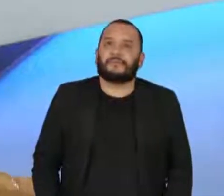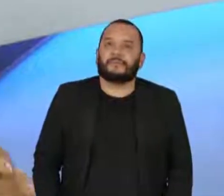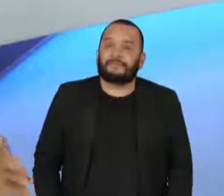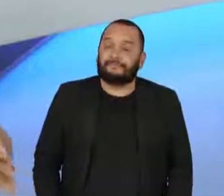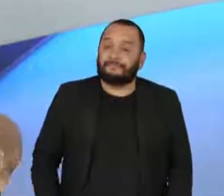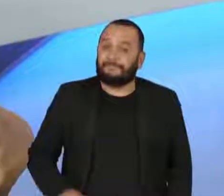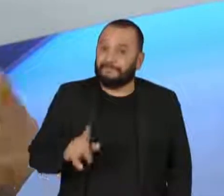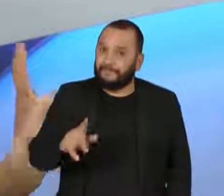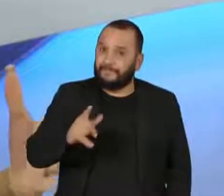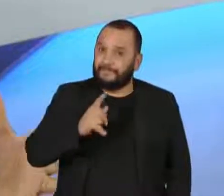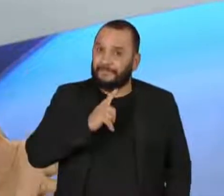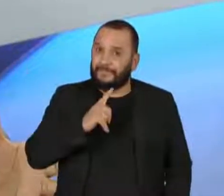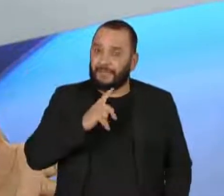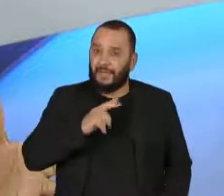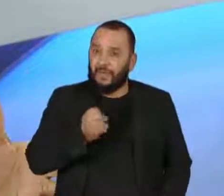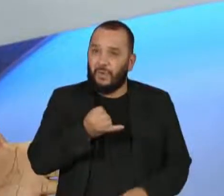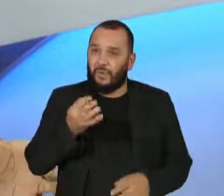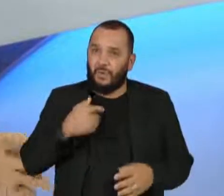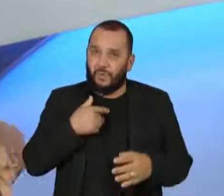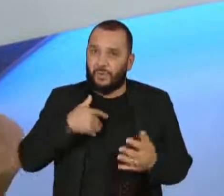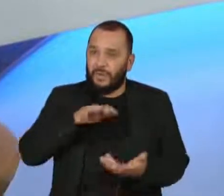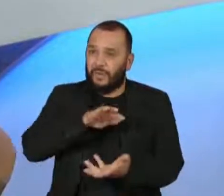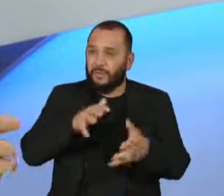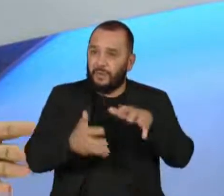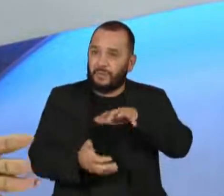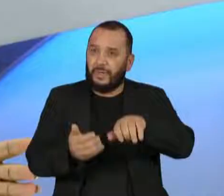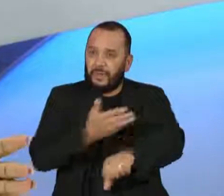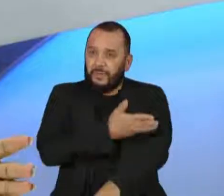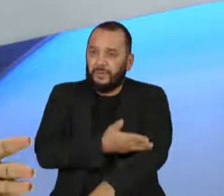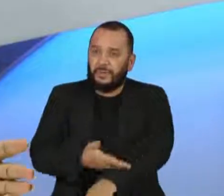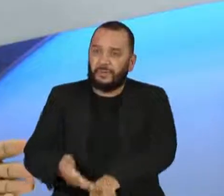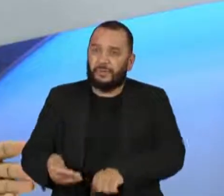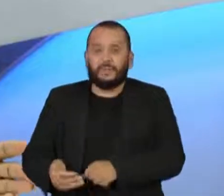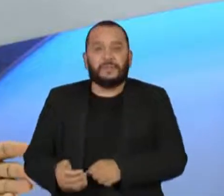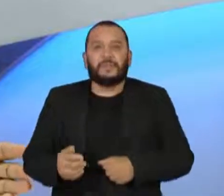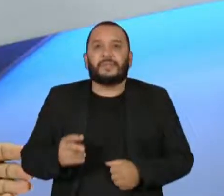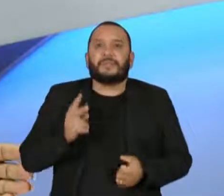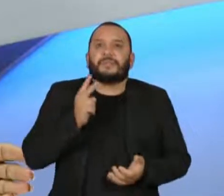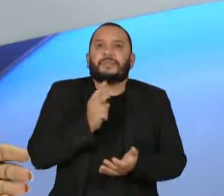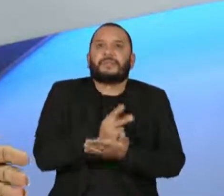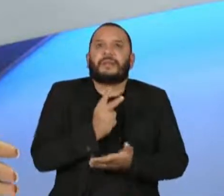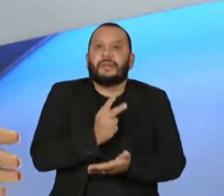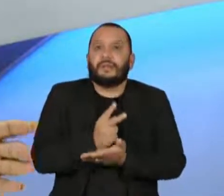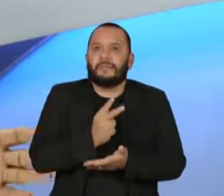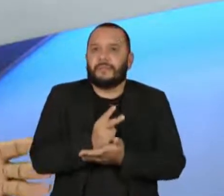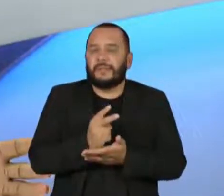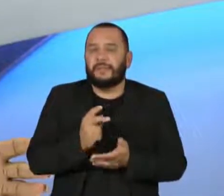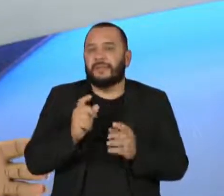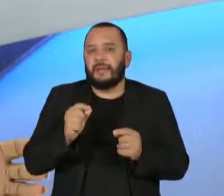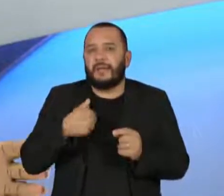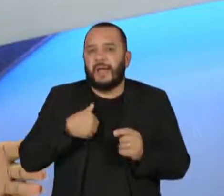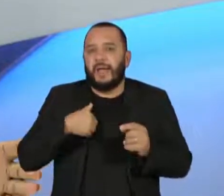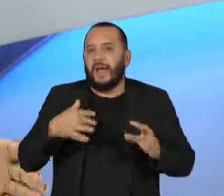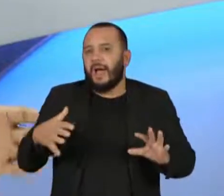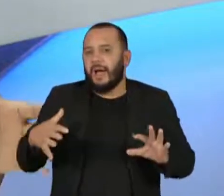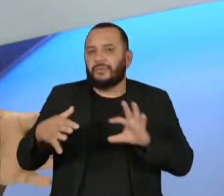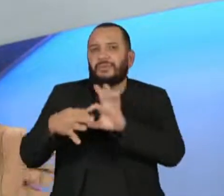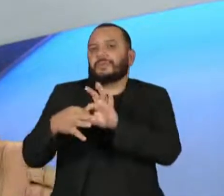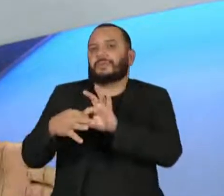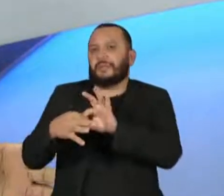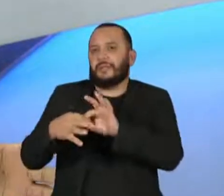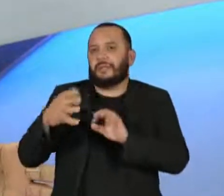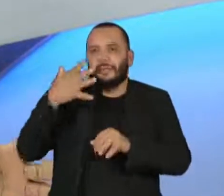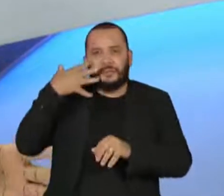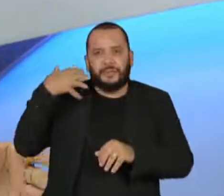Revoluções de costumes geralmente são sempre associadas, ao longo da história, a